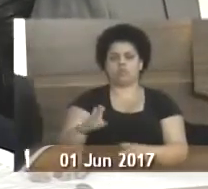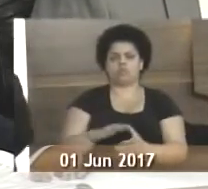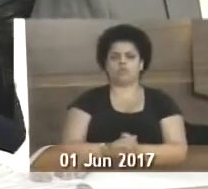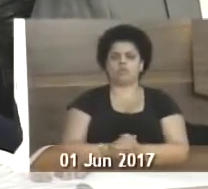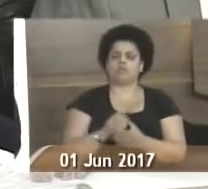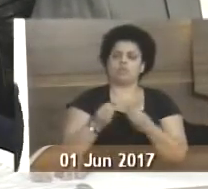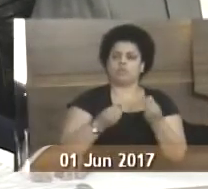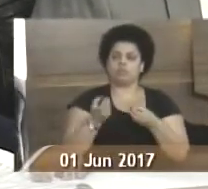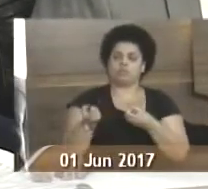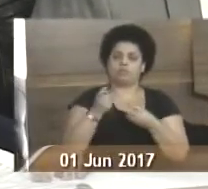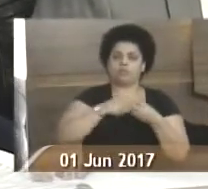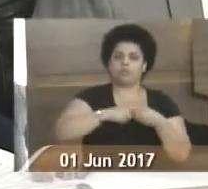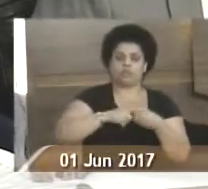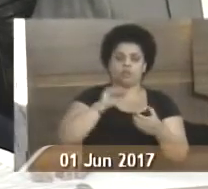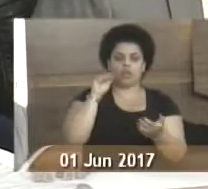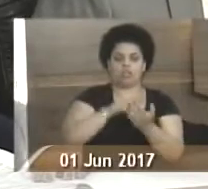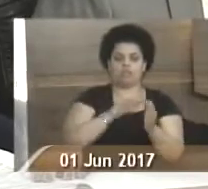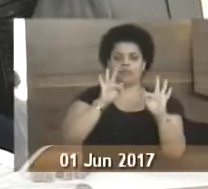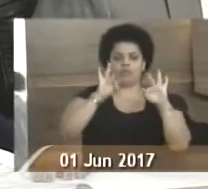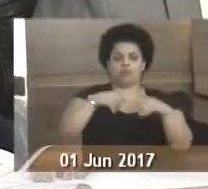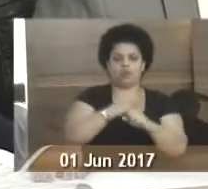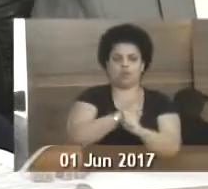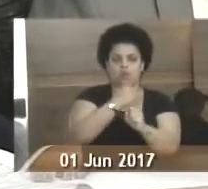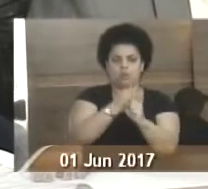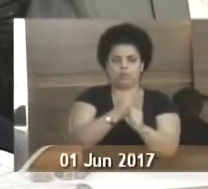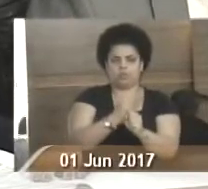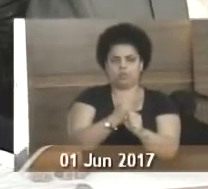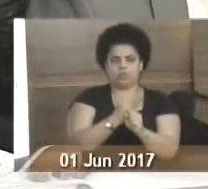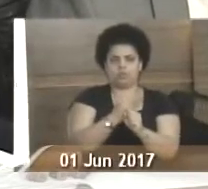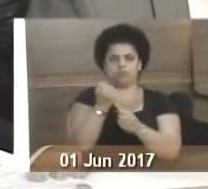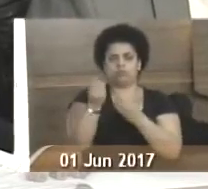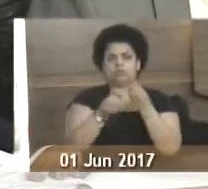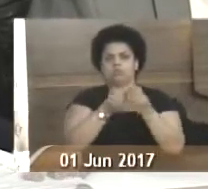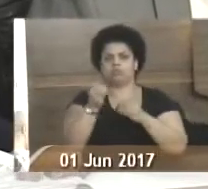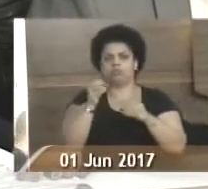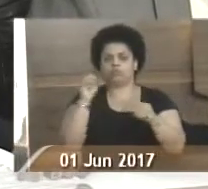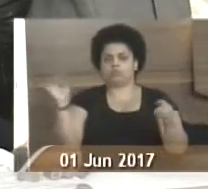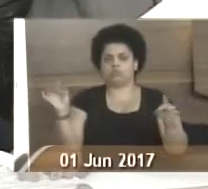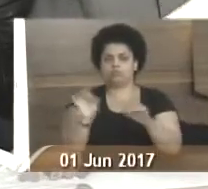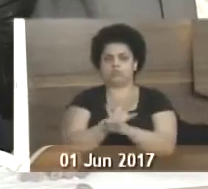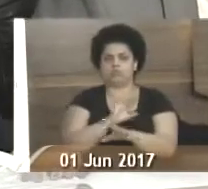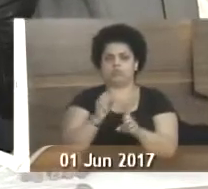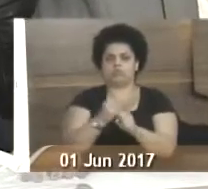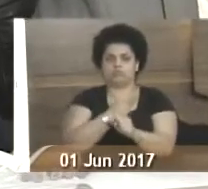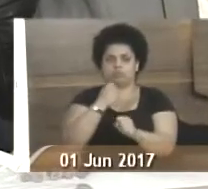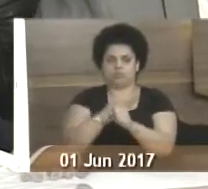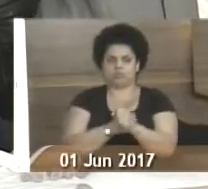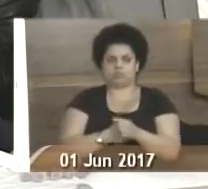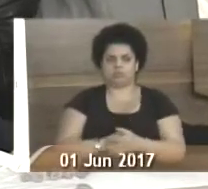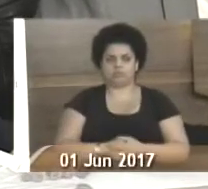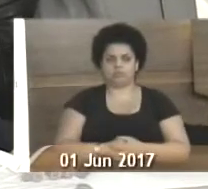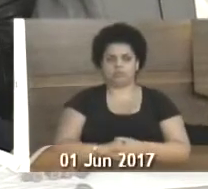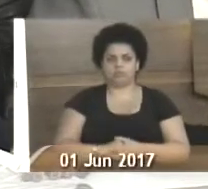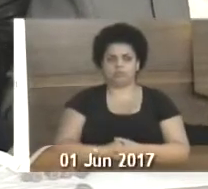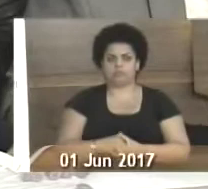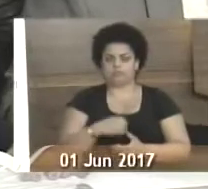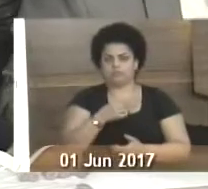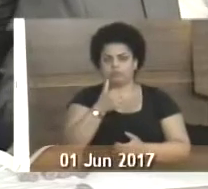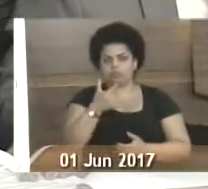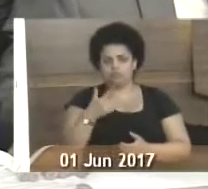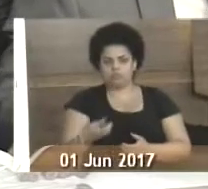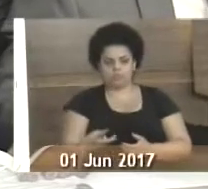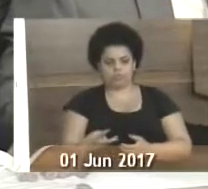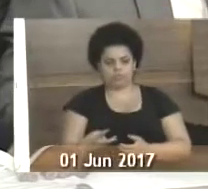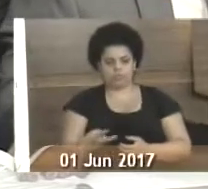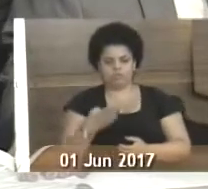como retomada e o término da obra, medidas e métodos adotados para a conclusão da obra. Requerimento nº 623, de Jane